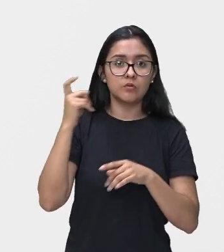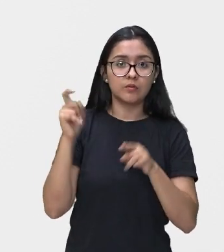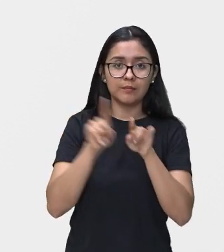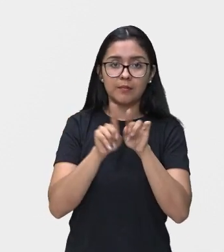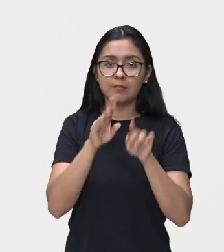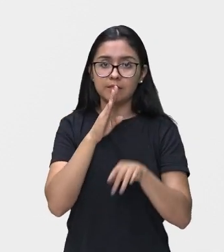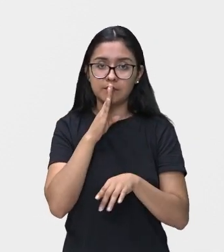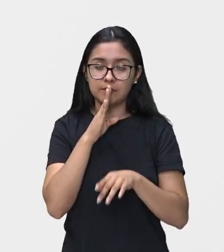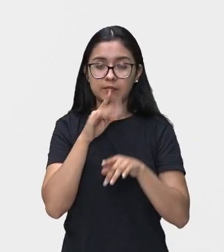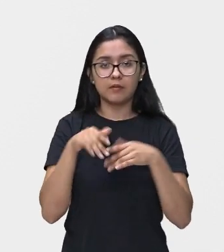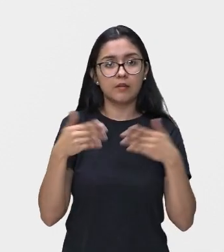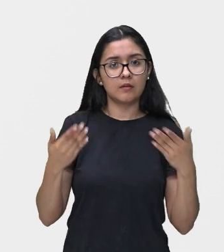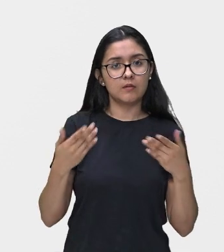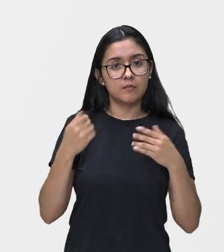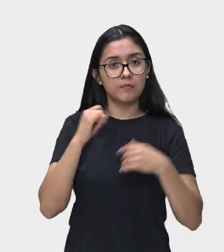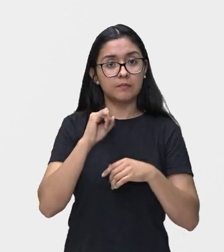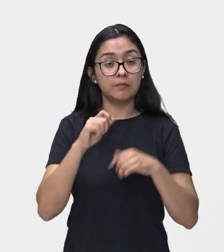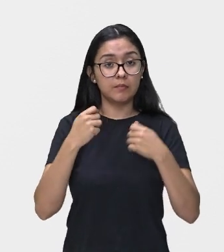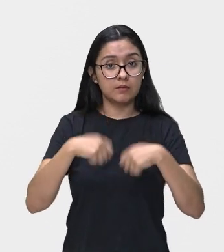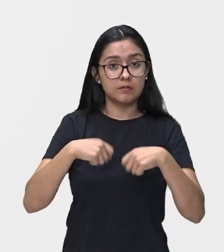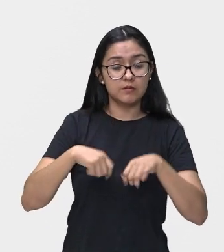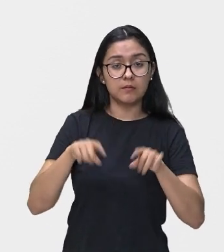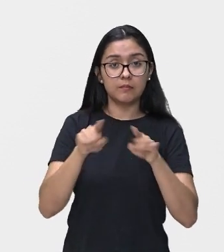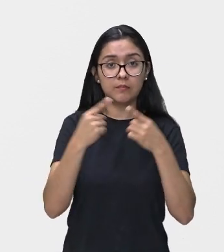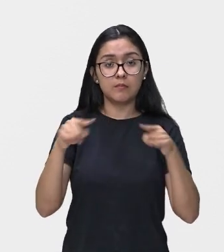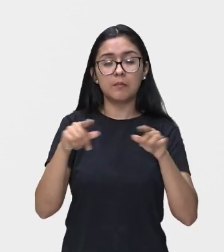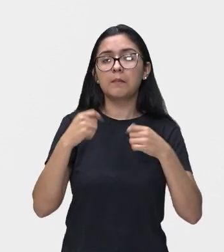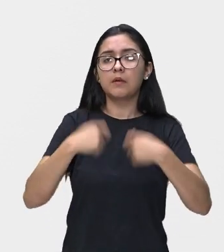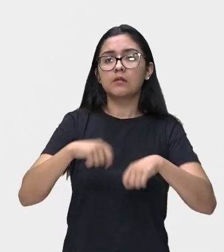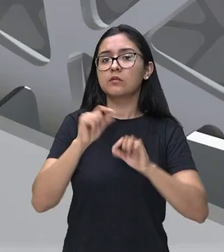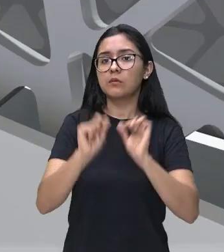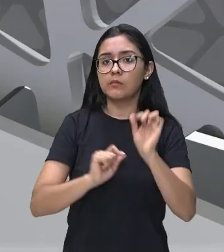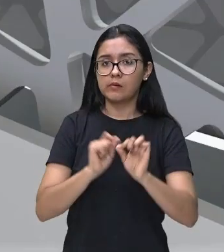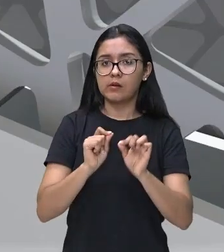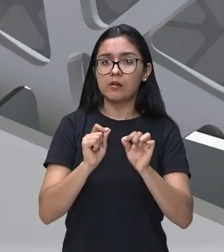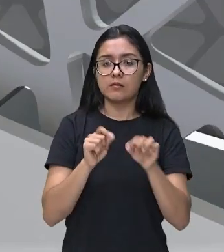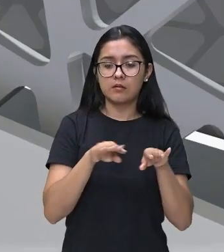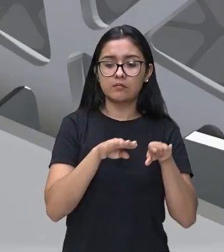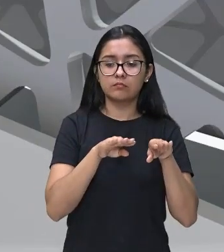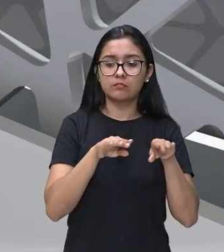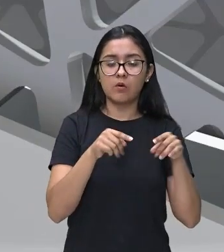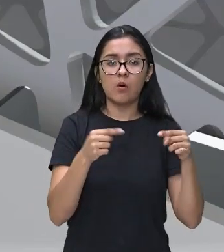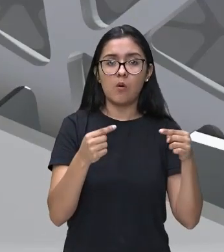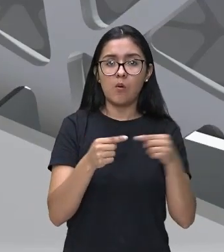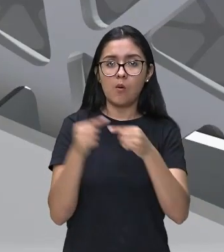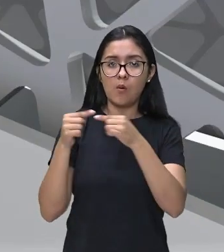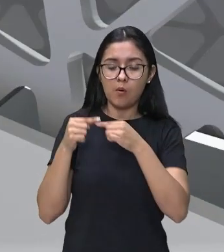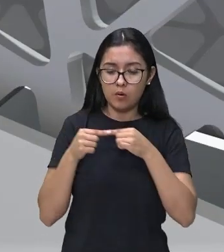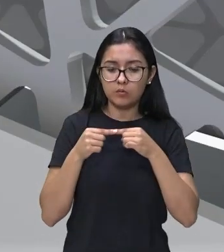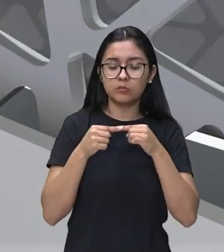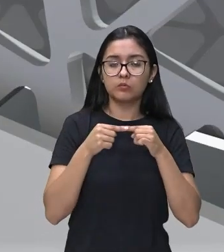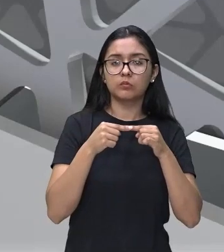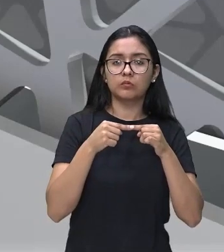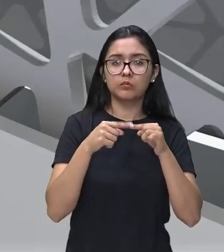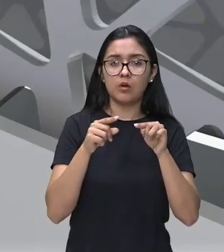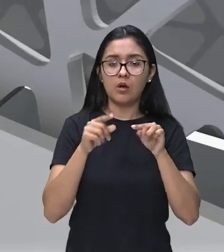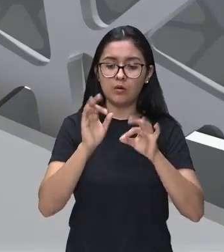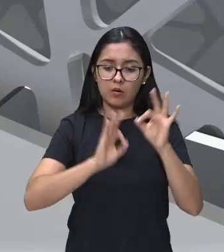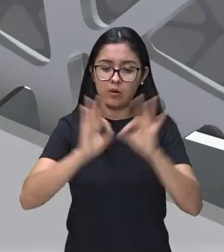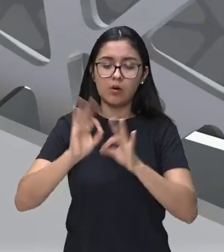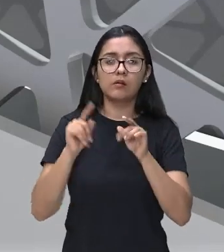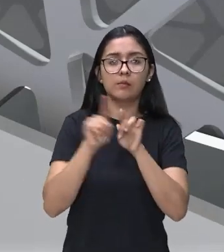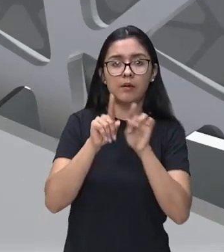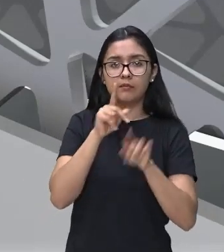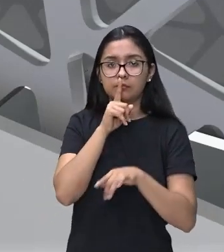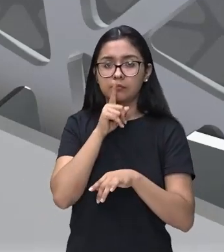haja música, tem que ter essa ordem. Ou seja, som e silêncio. Por exemplo,